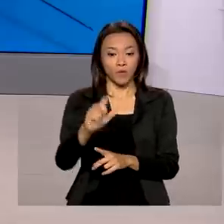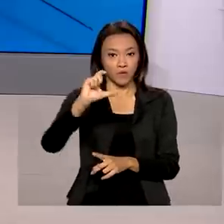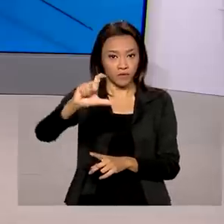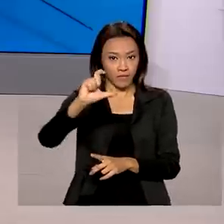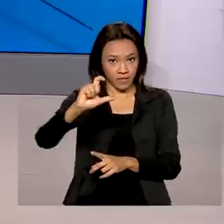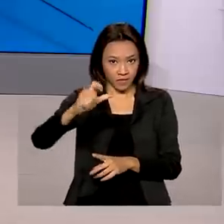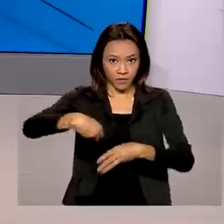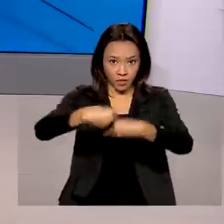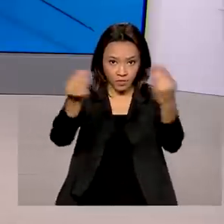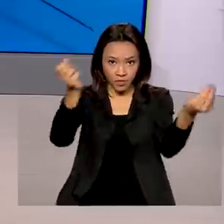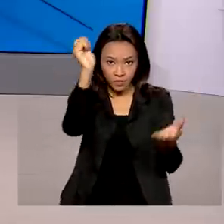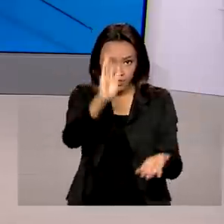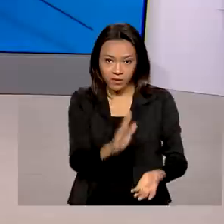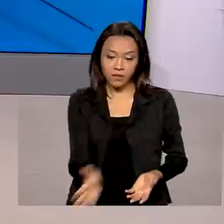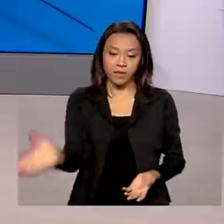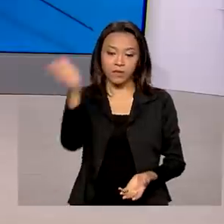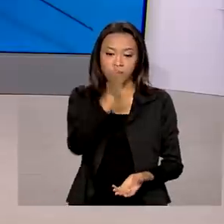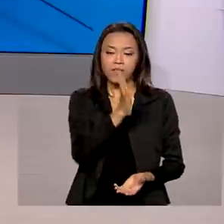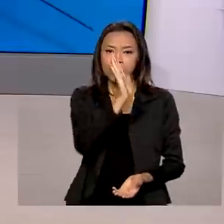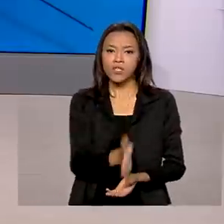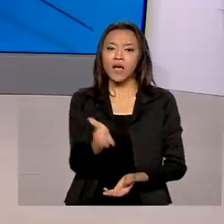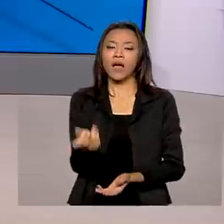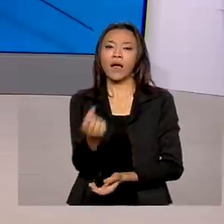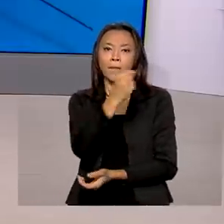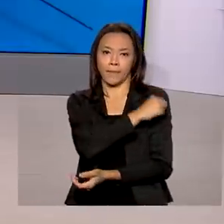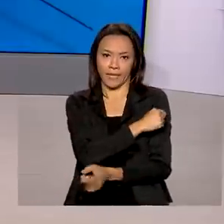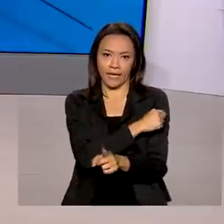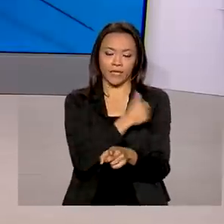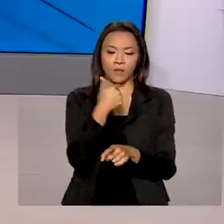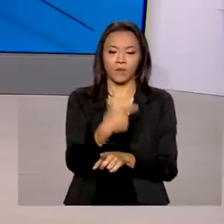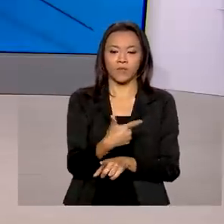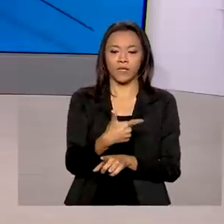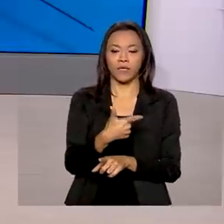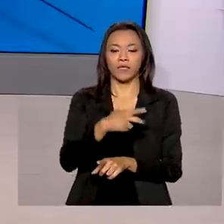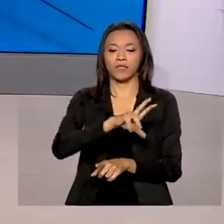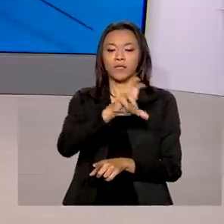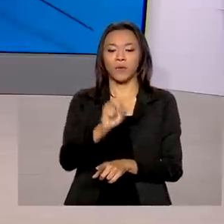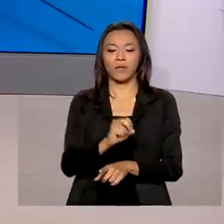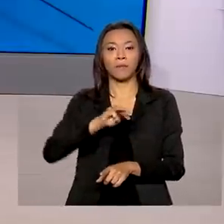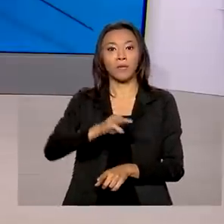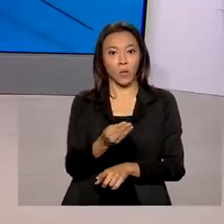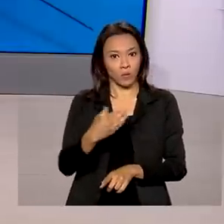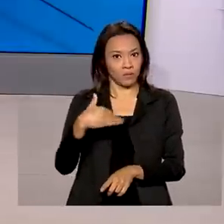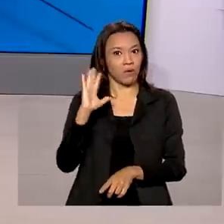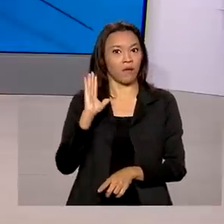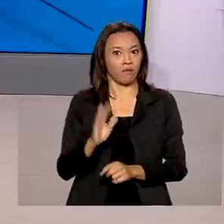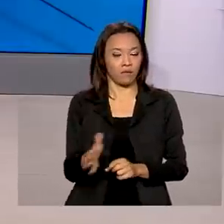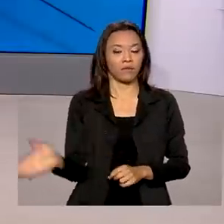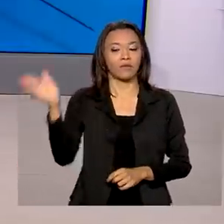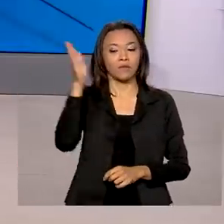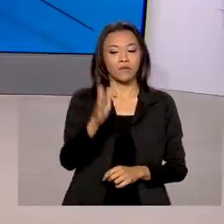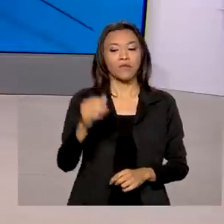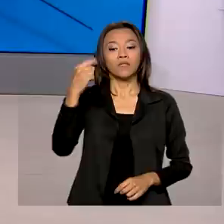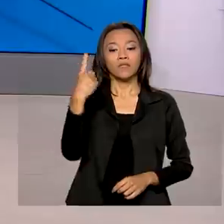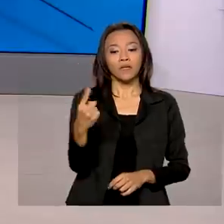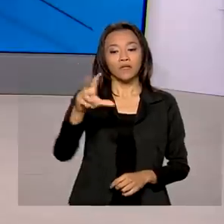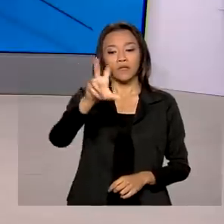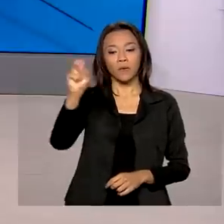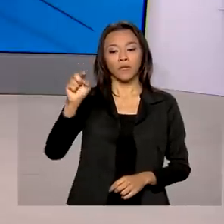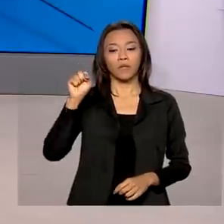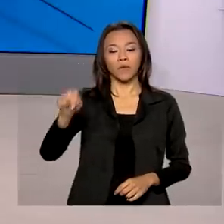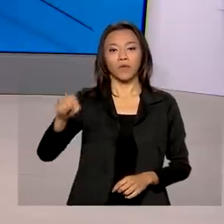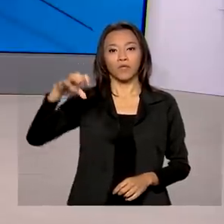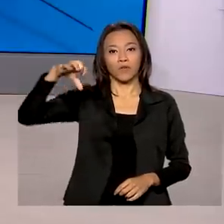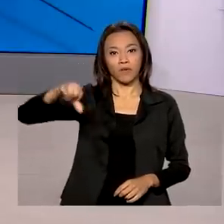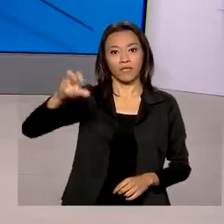vacinas. As doses aplicadas somam mais de 250 milhões. 150 milhões, 95